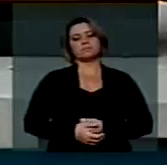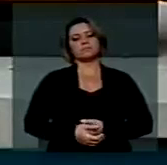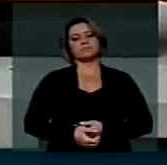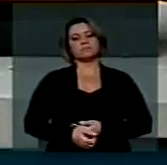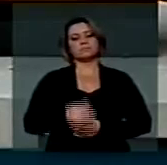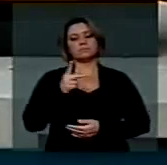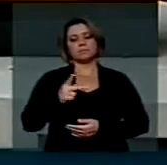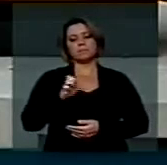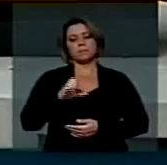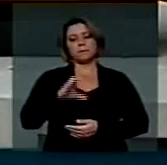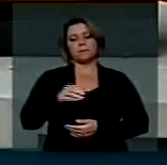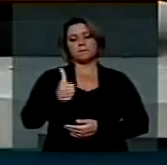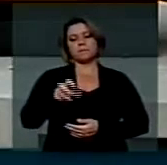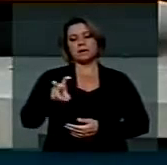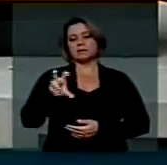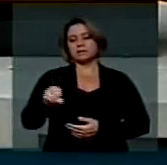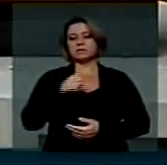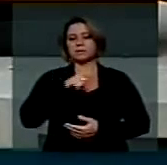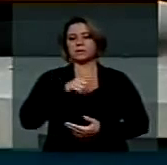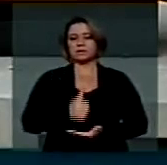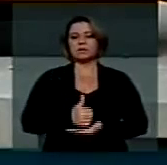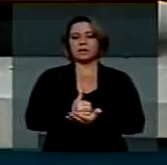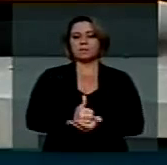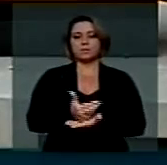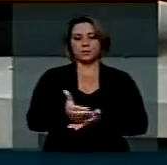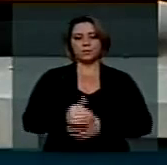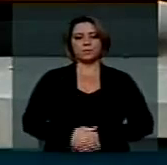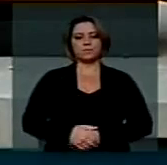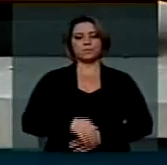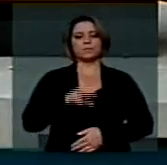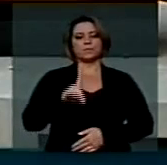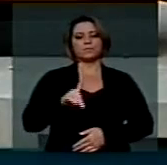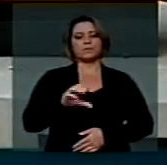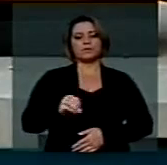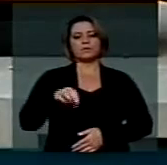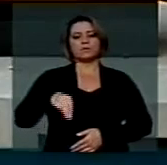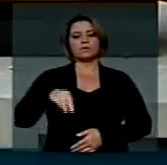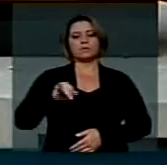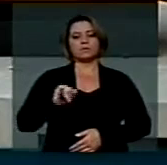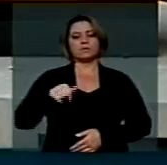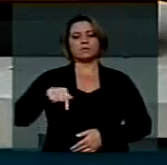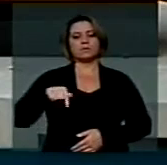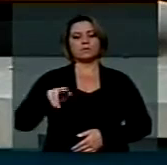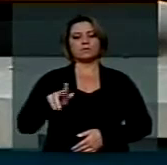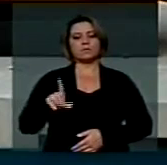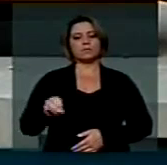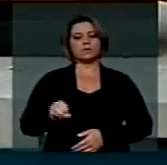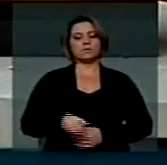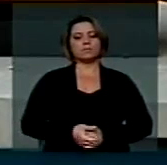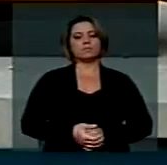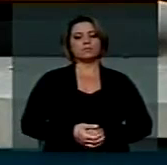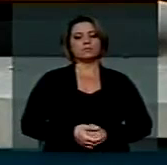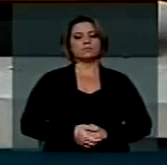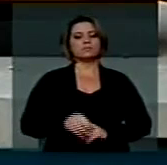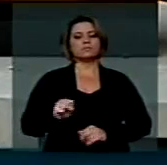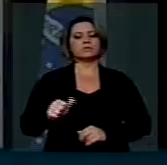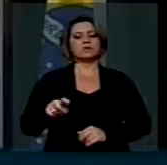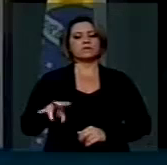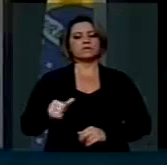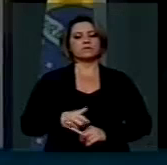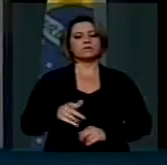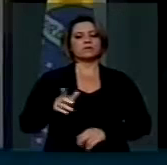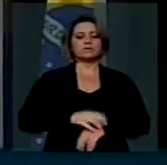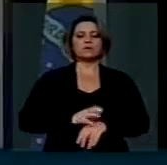O PEC 150 terá todo o nosso apoio eminente, deputada. Domingo Sávio, Excelência Desplorada do Tempo Regimental. Muito obrigado, Sr.